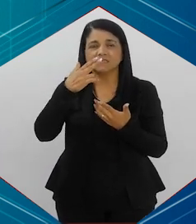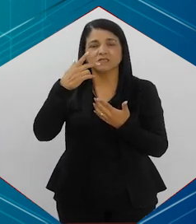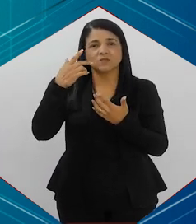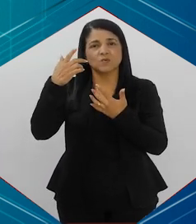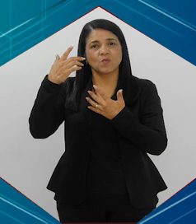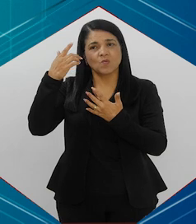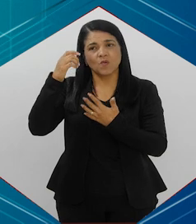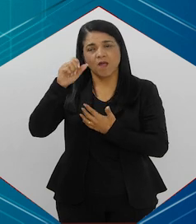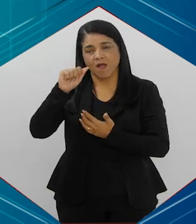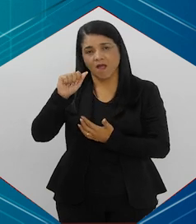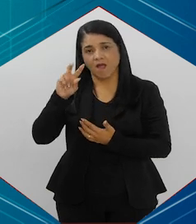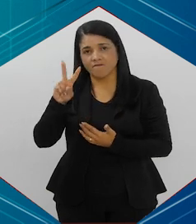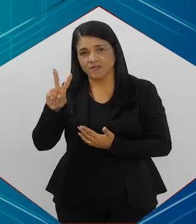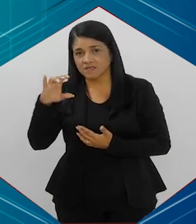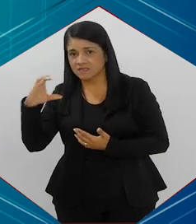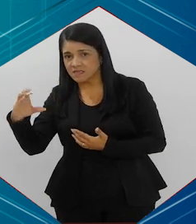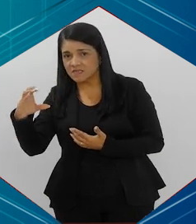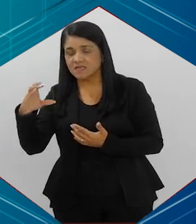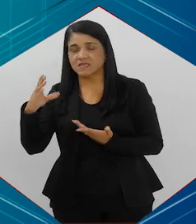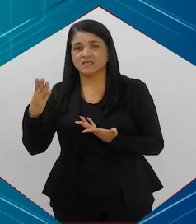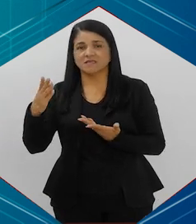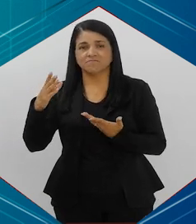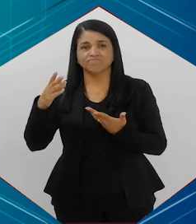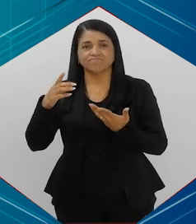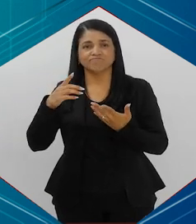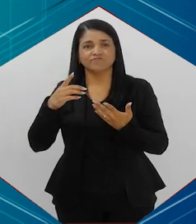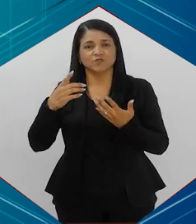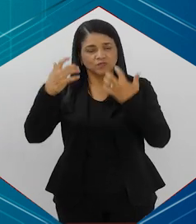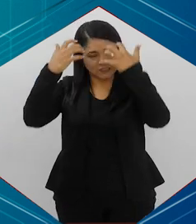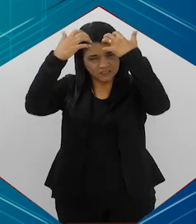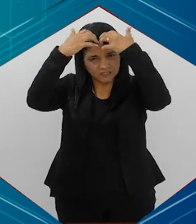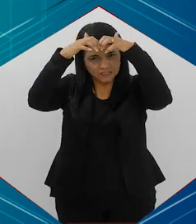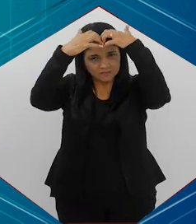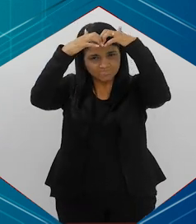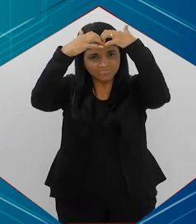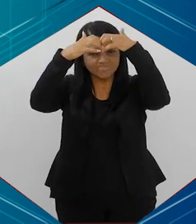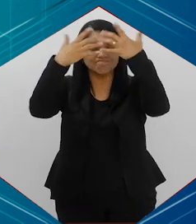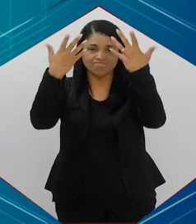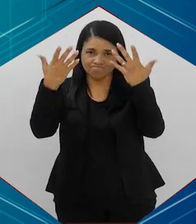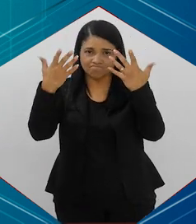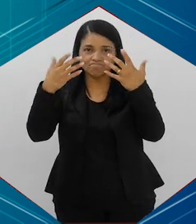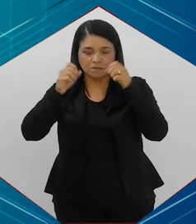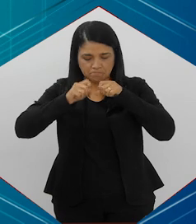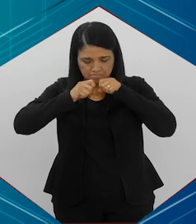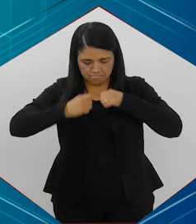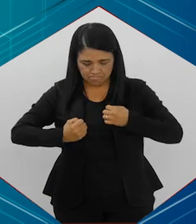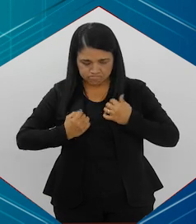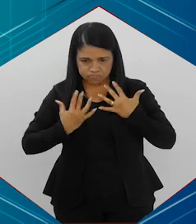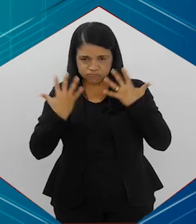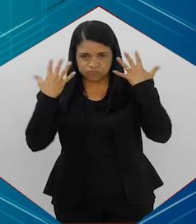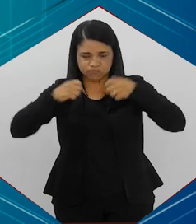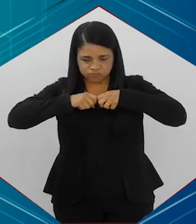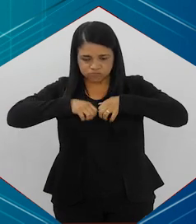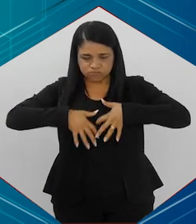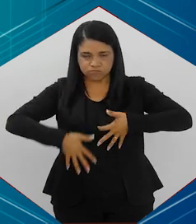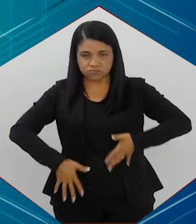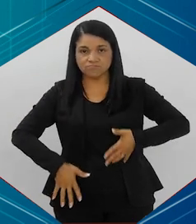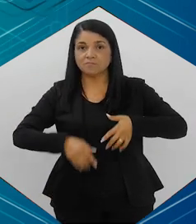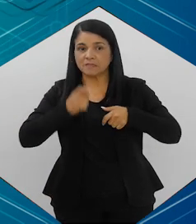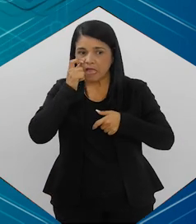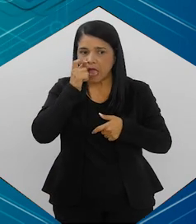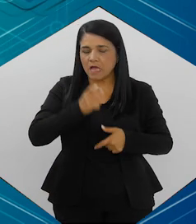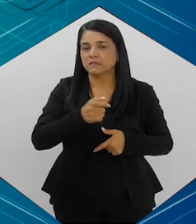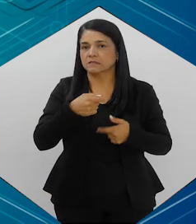um AVC, isso pode ser já um sinal de metástase no sistema nervoso central, no cérebro, né? Então, isso tudo tem que deixar a gente atento.